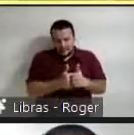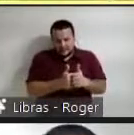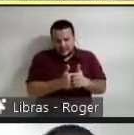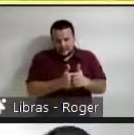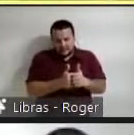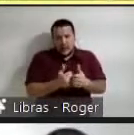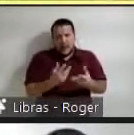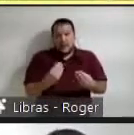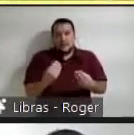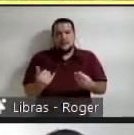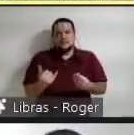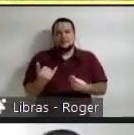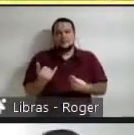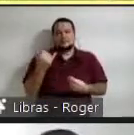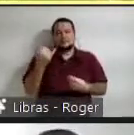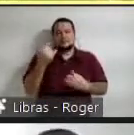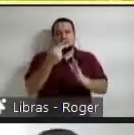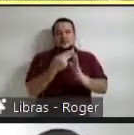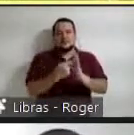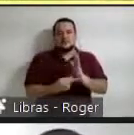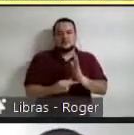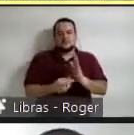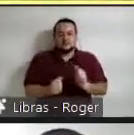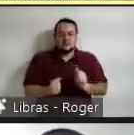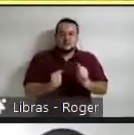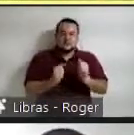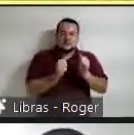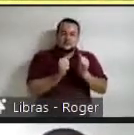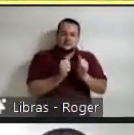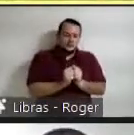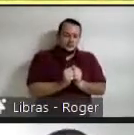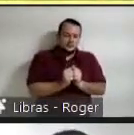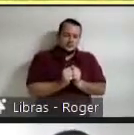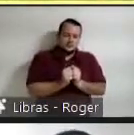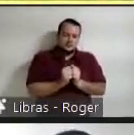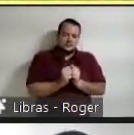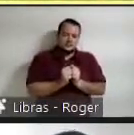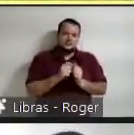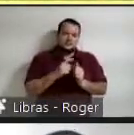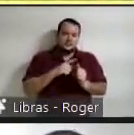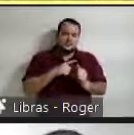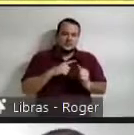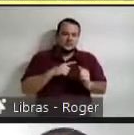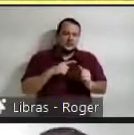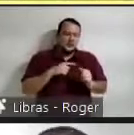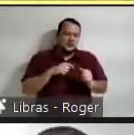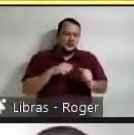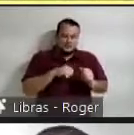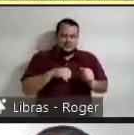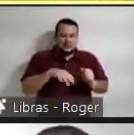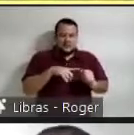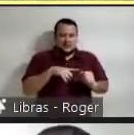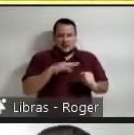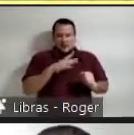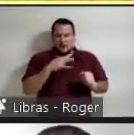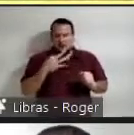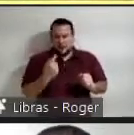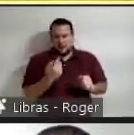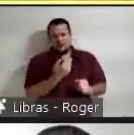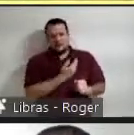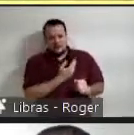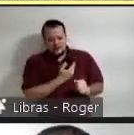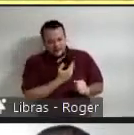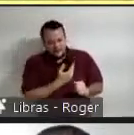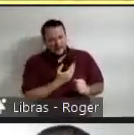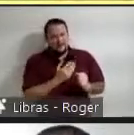nós nesse projeto conjunto sobretudo que envolve a nós colegas do Brasil a Flax